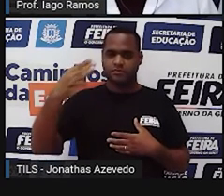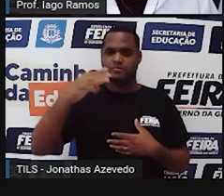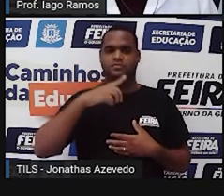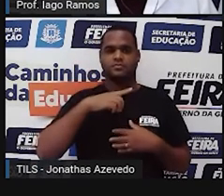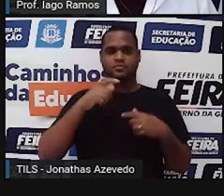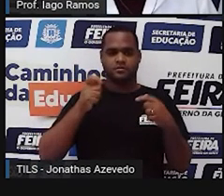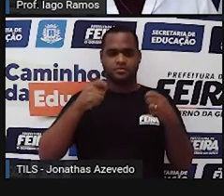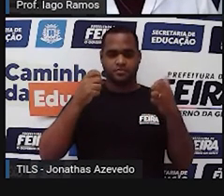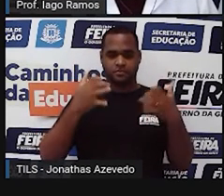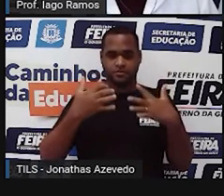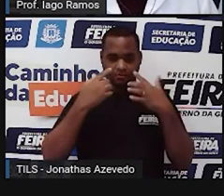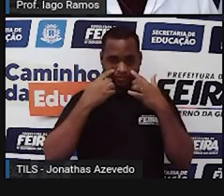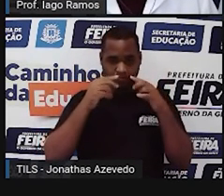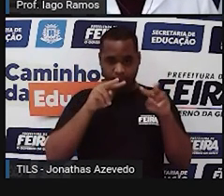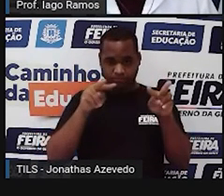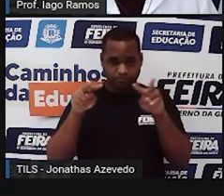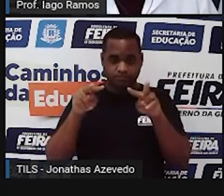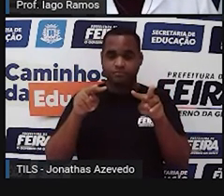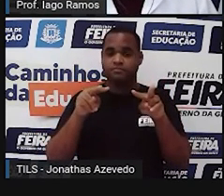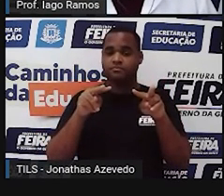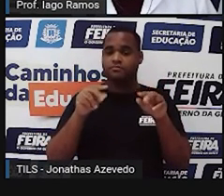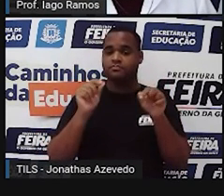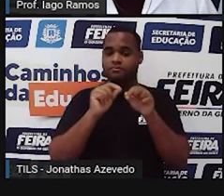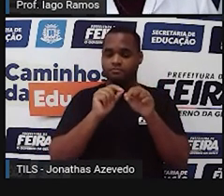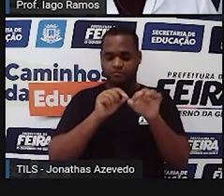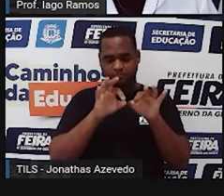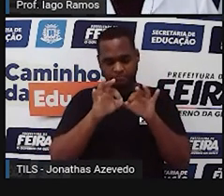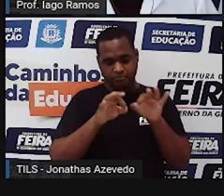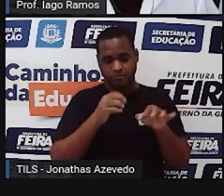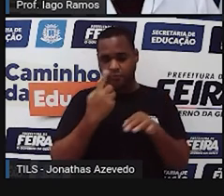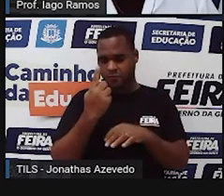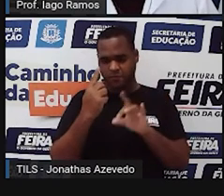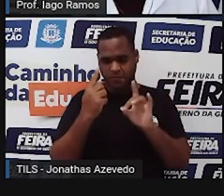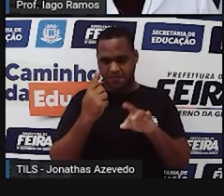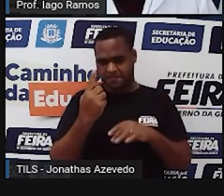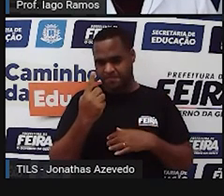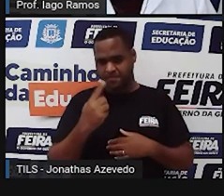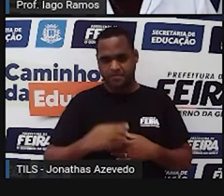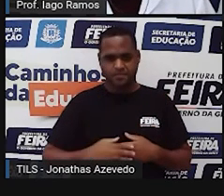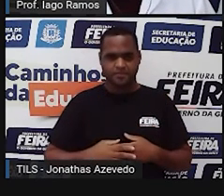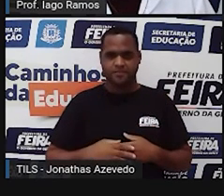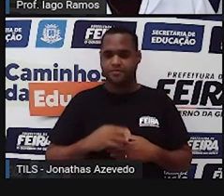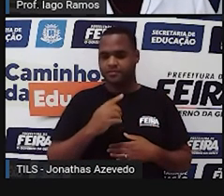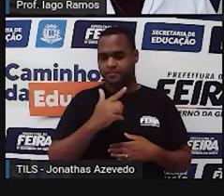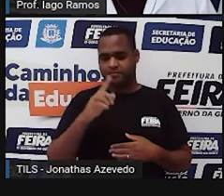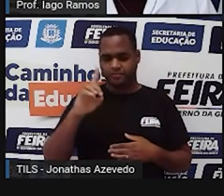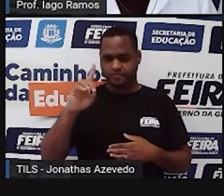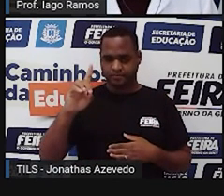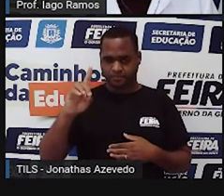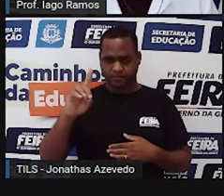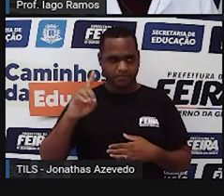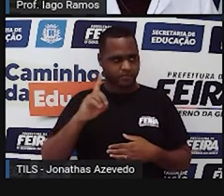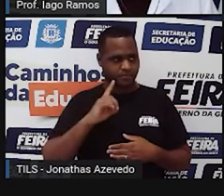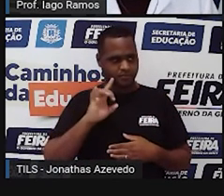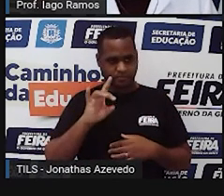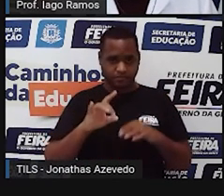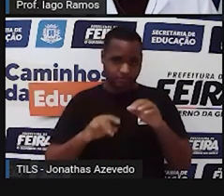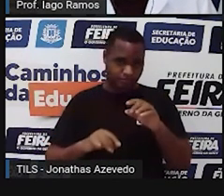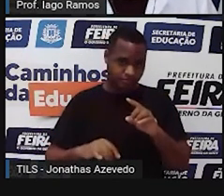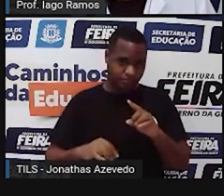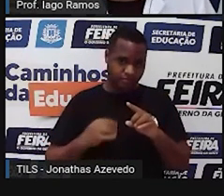Olha só. Isso vai ser feito uma vez. Uma vez para a direita, apenas uma